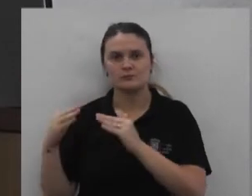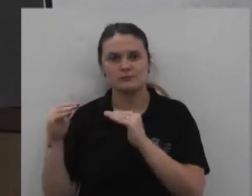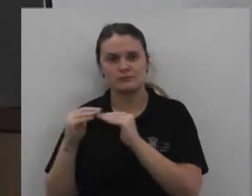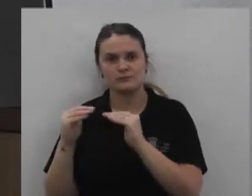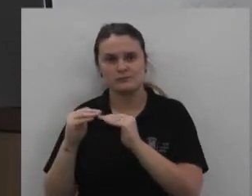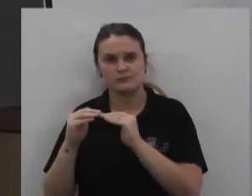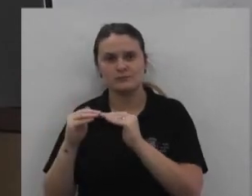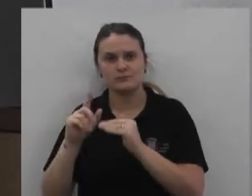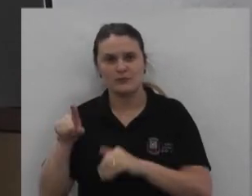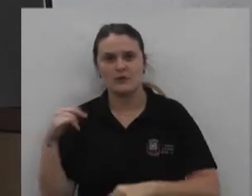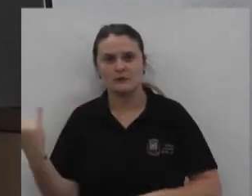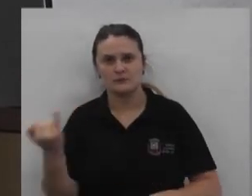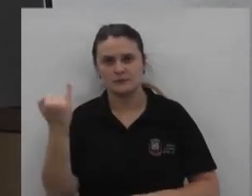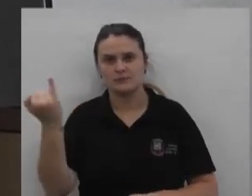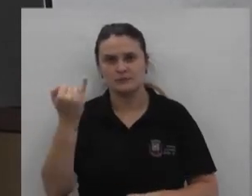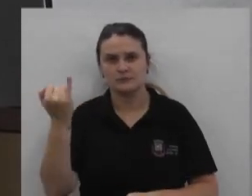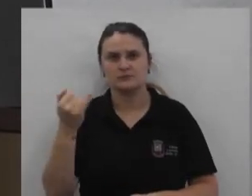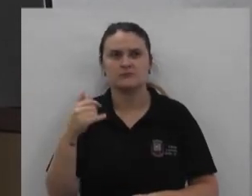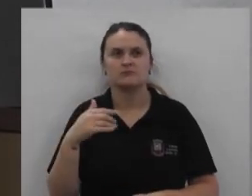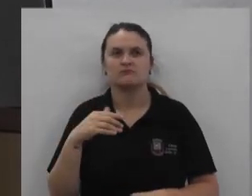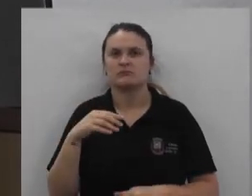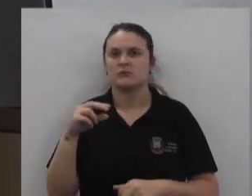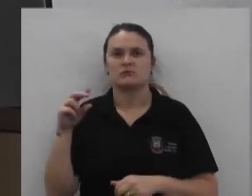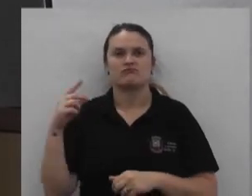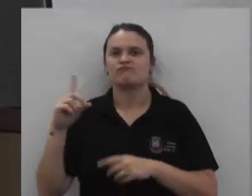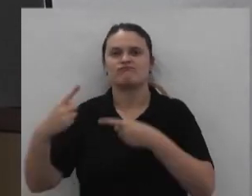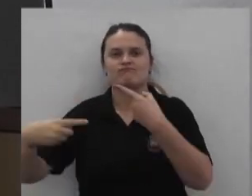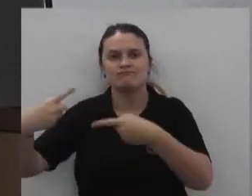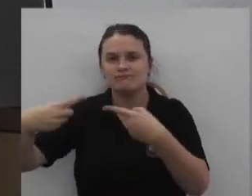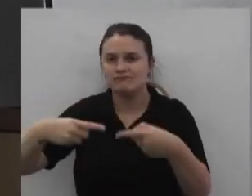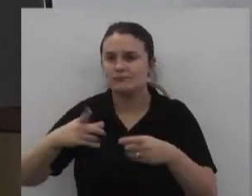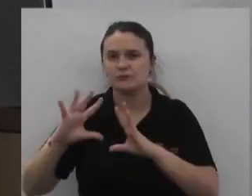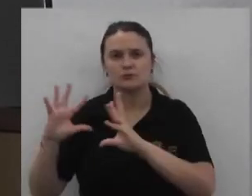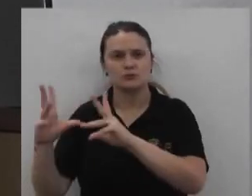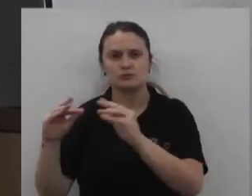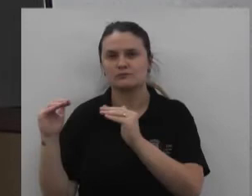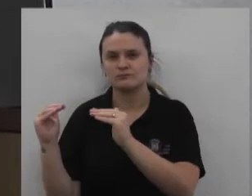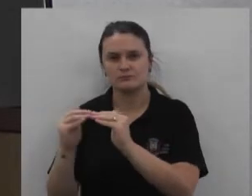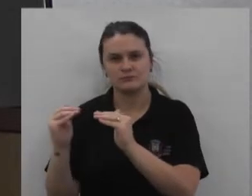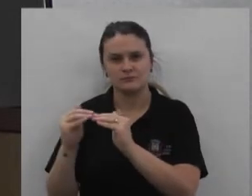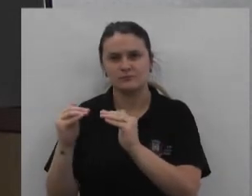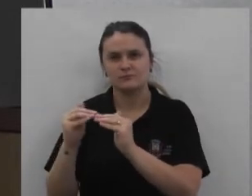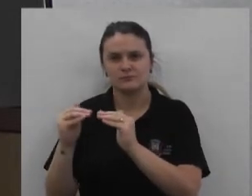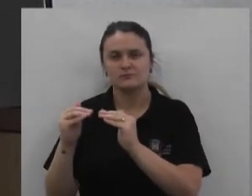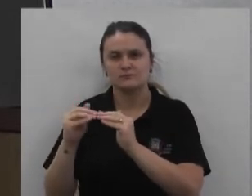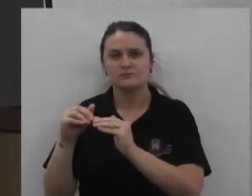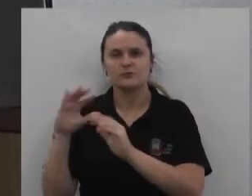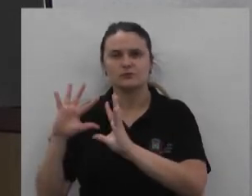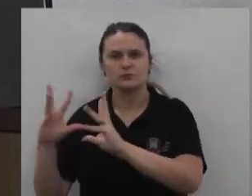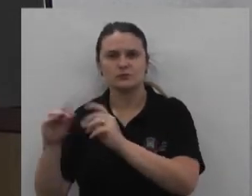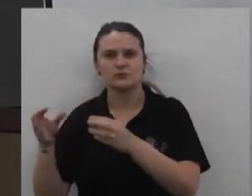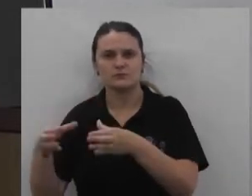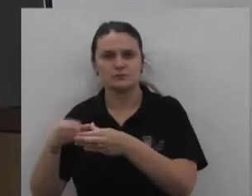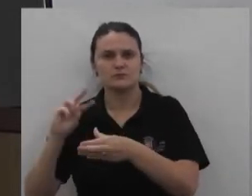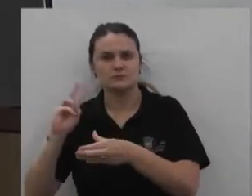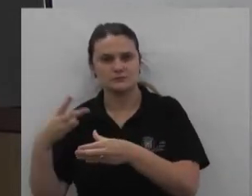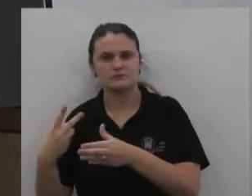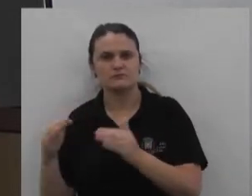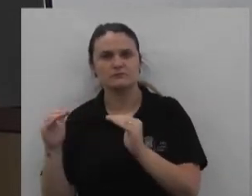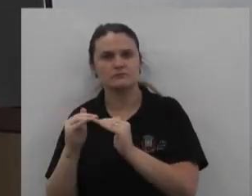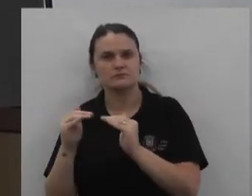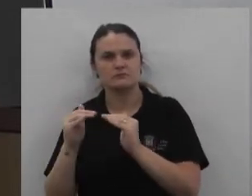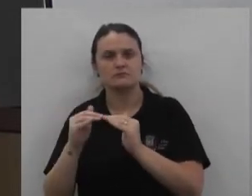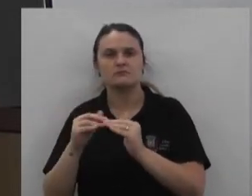vereadores Isso é importante Não houve nenhuma discussão Todos tiveram Essa decisão De